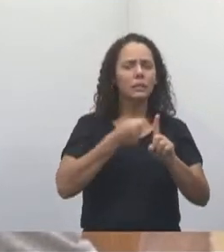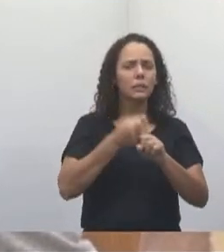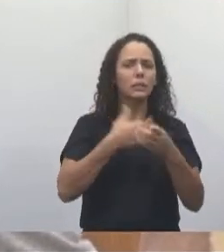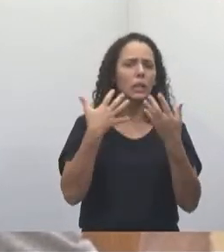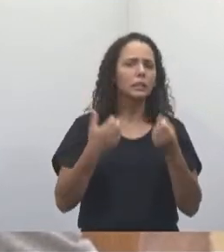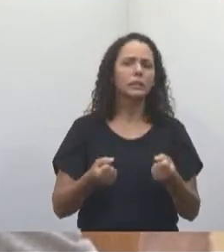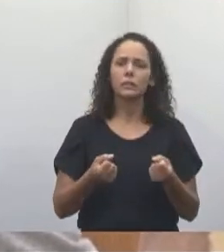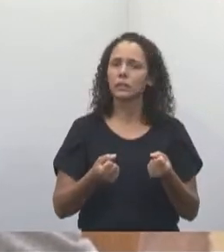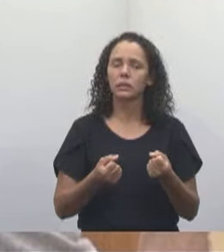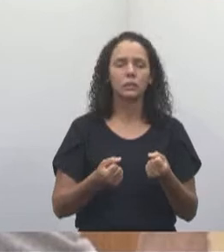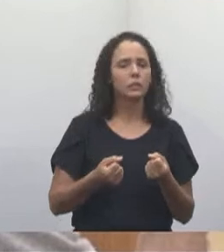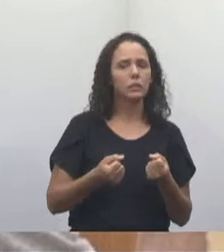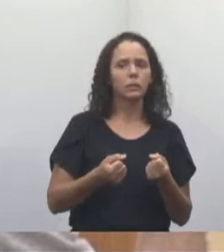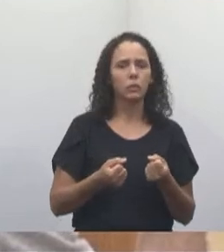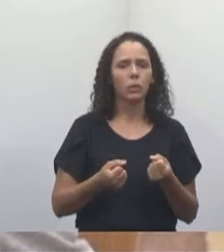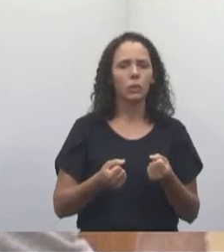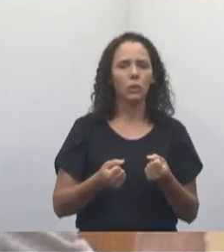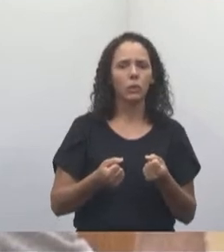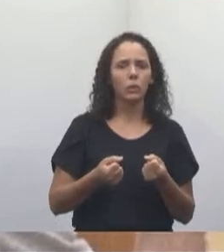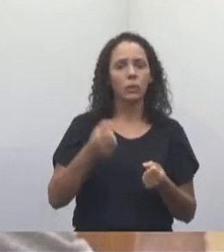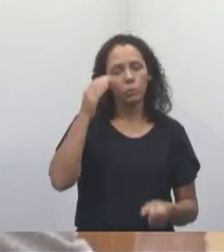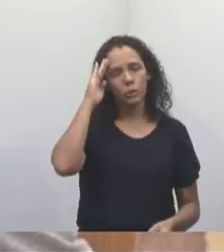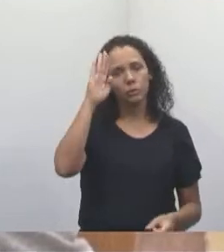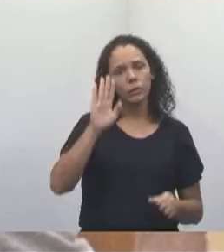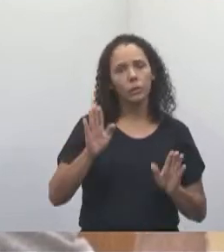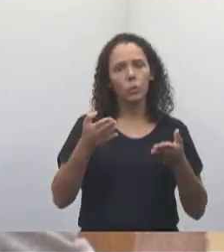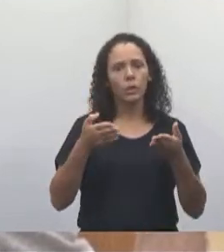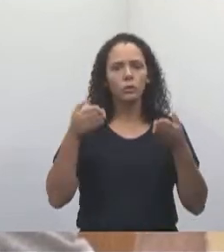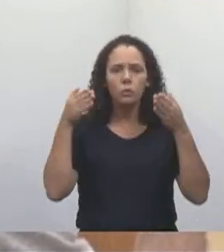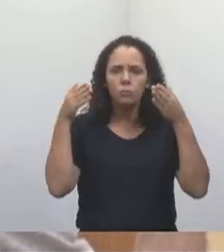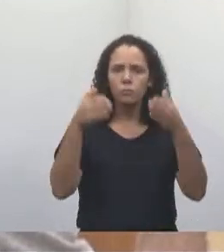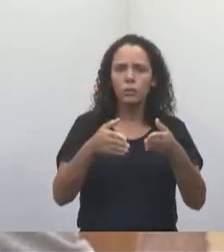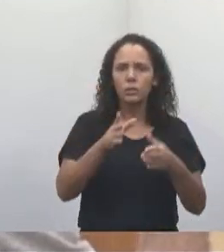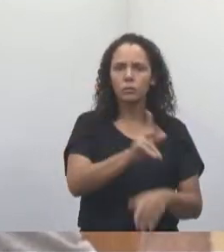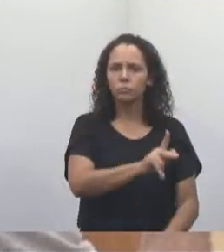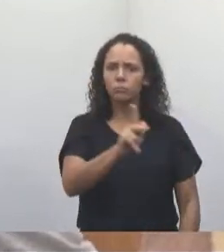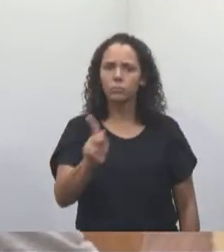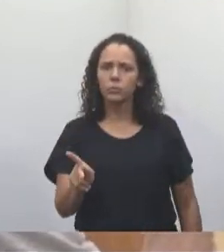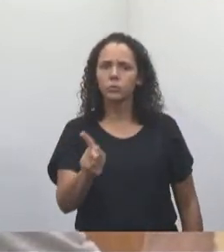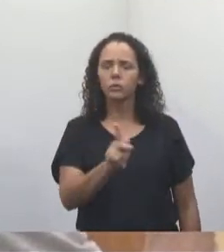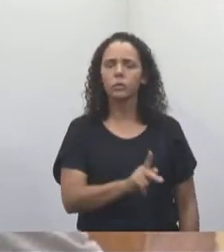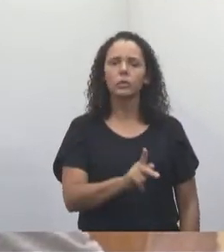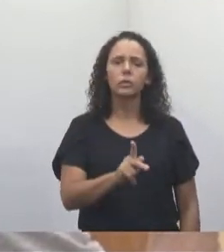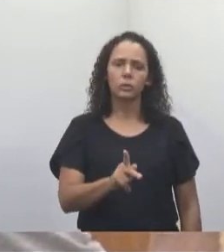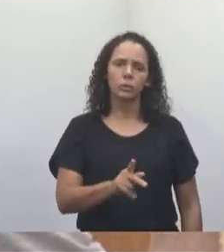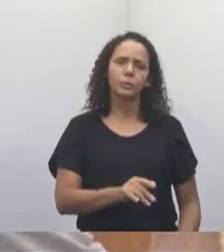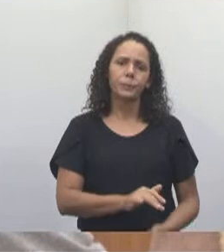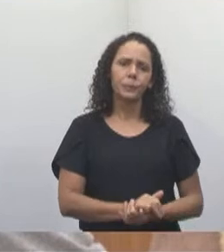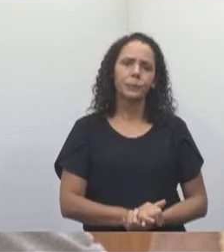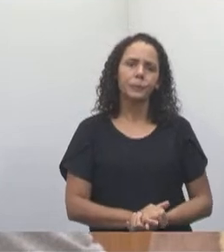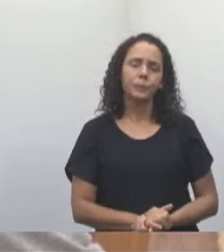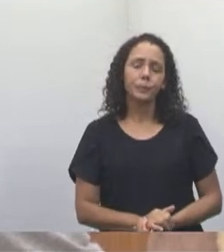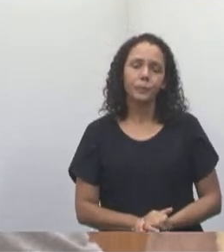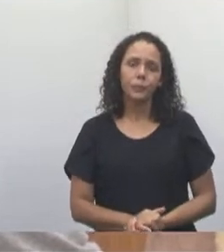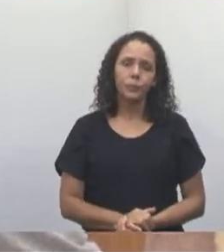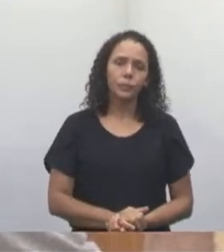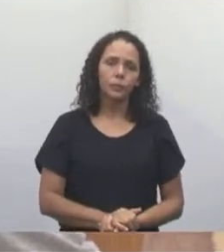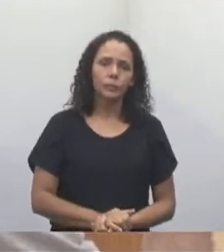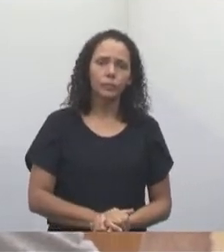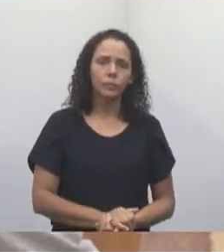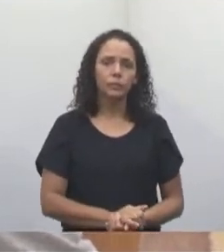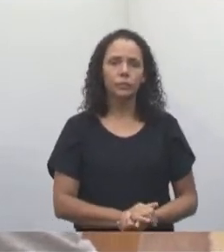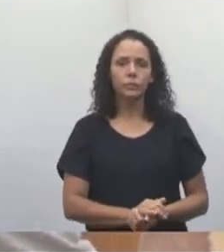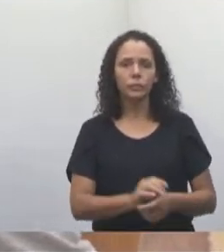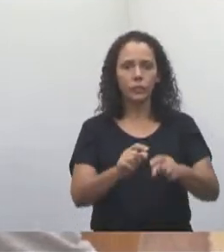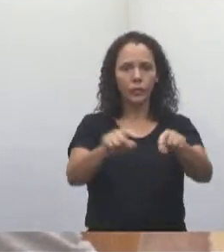quando voltada a um profissional, uma professora, um professor da nossa rede de educação. A